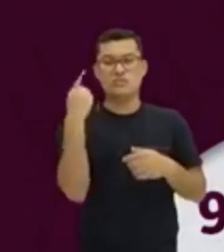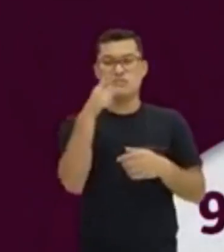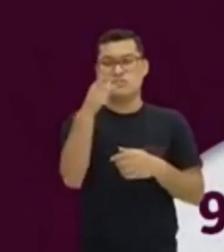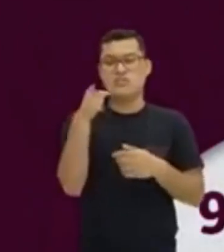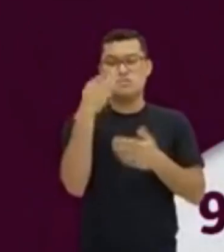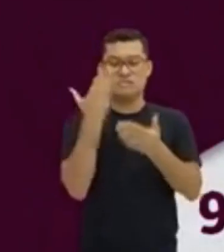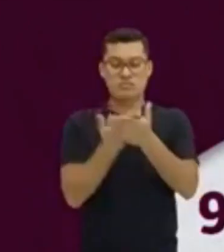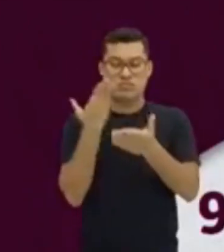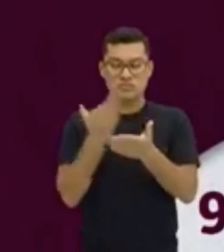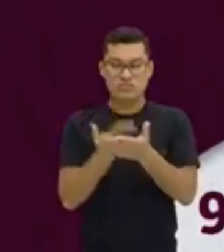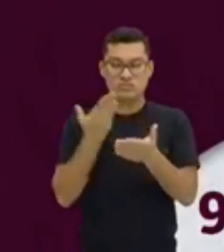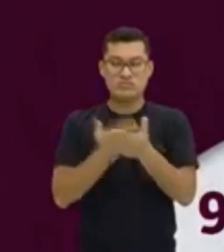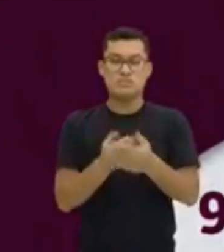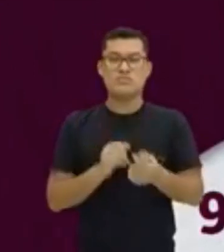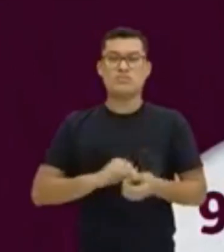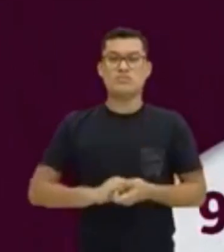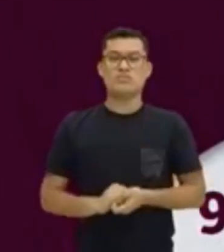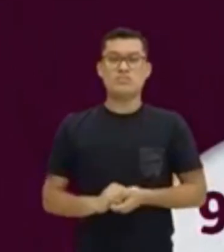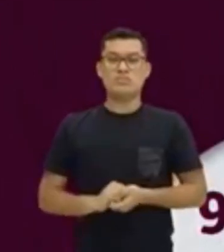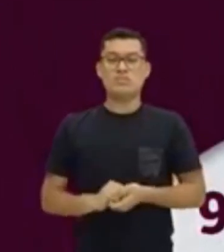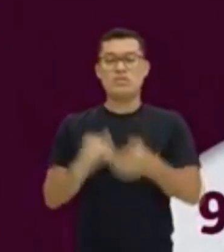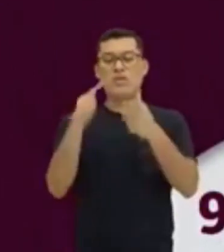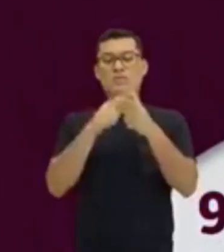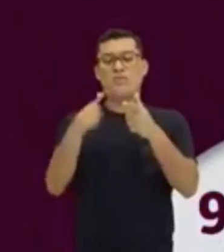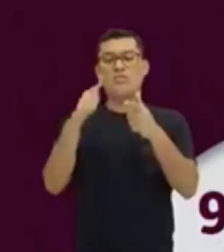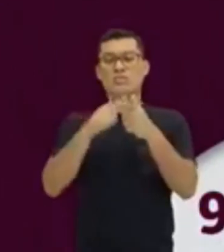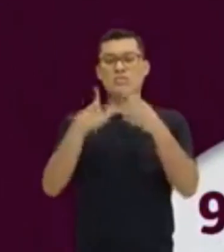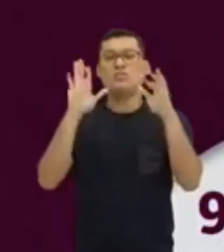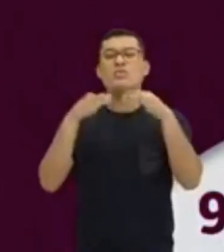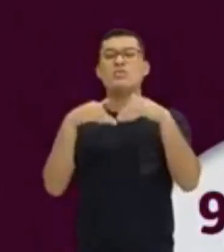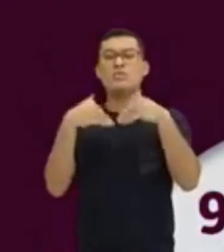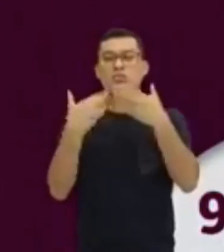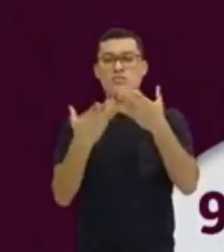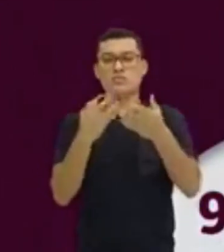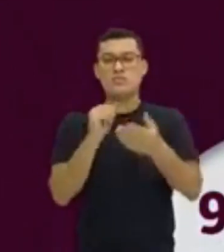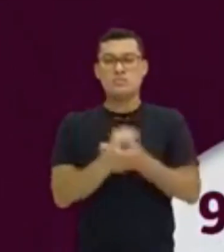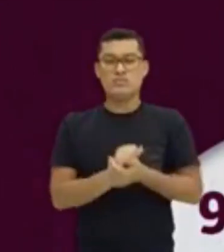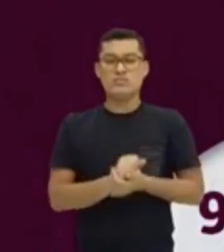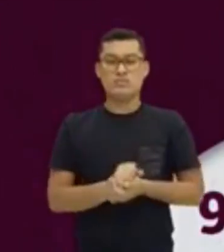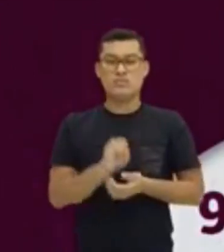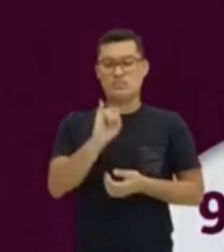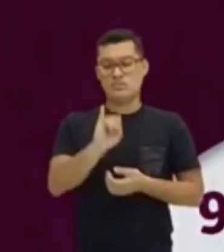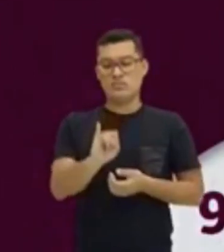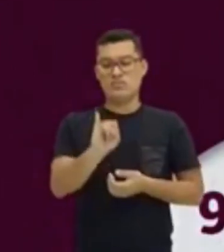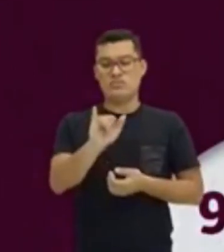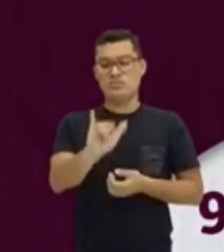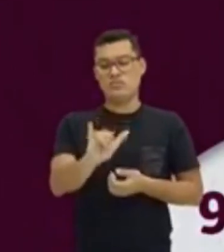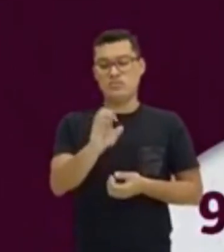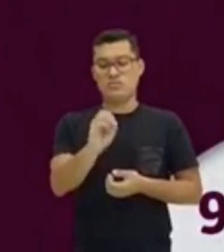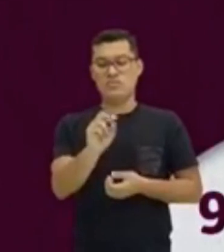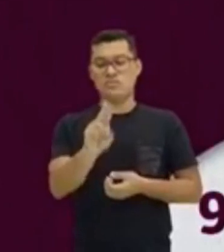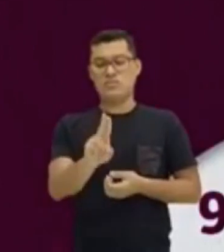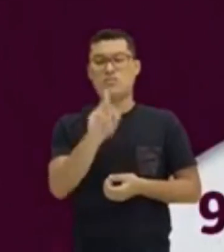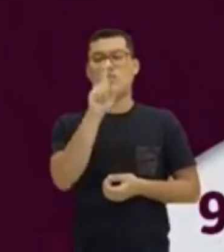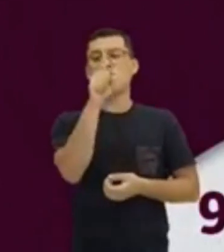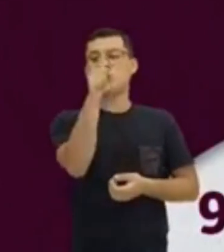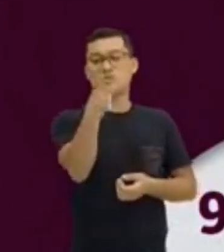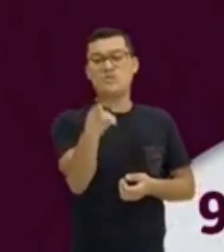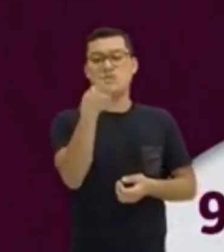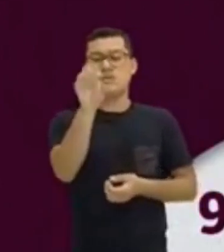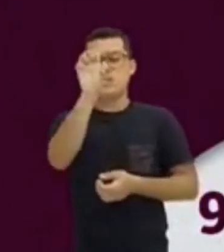da maneira de relação. Por quê? Quando você traduz you are, você vai traduzir assim. Você é.